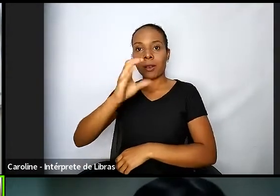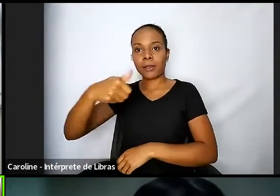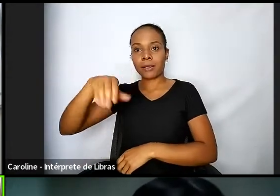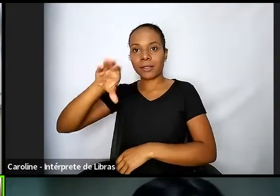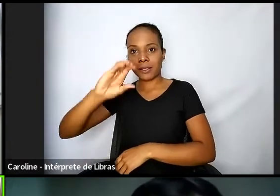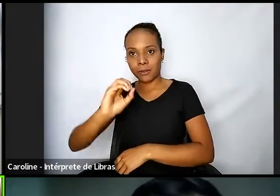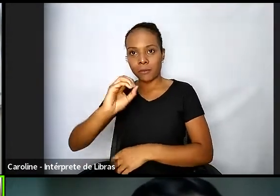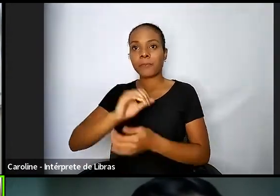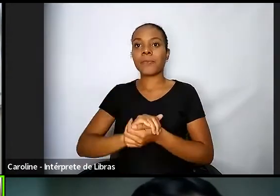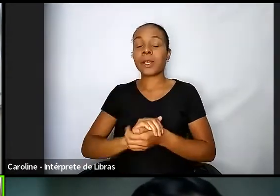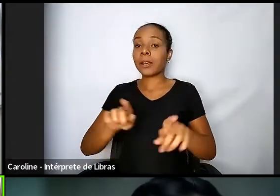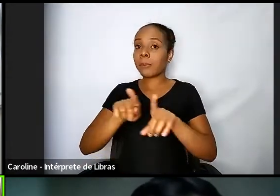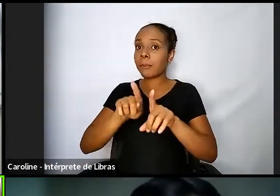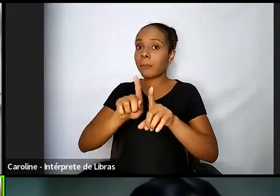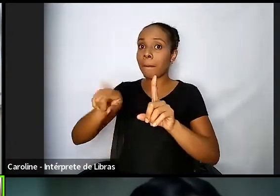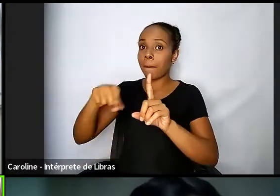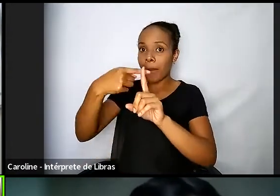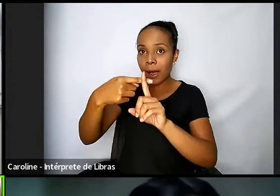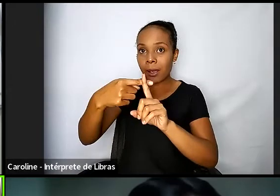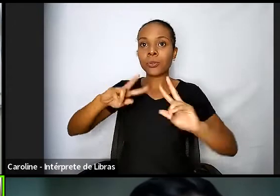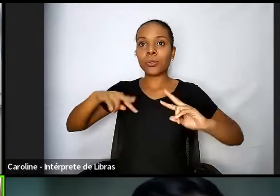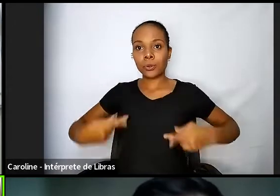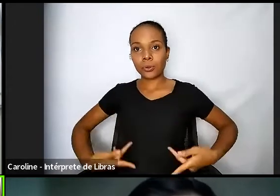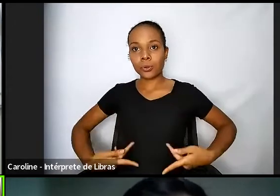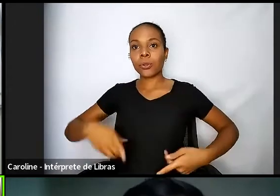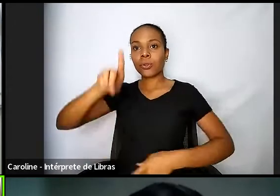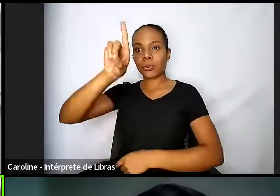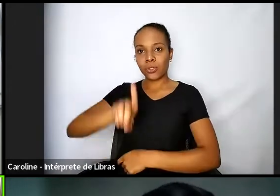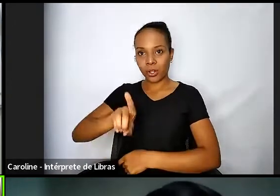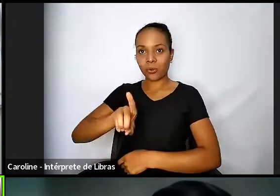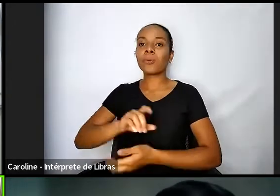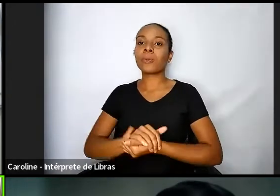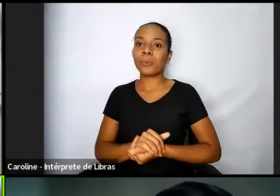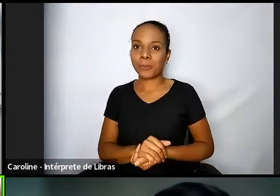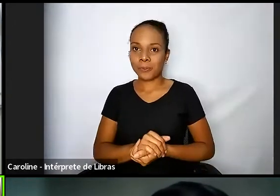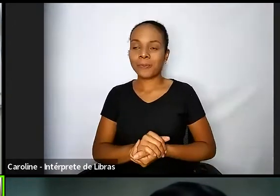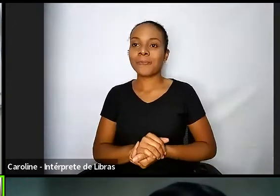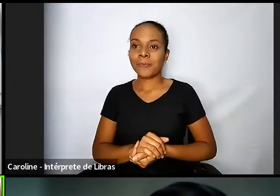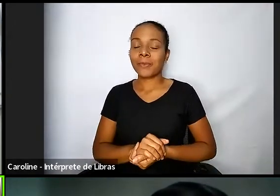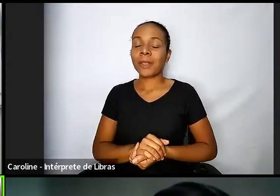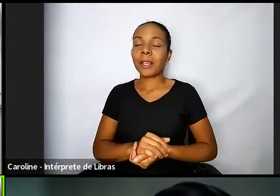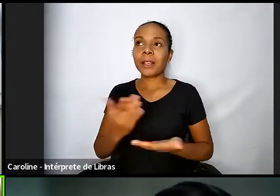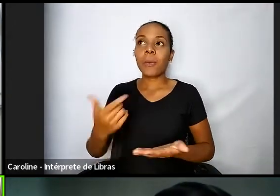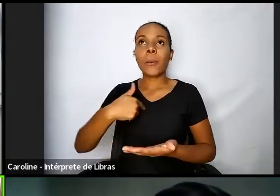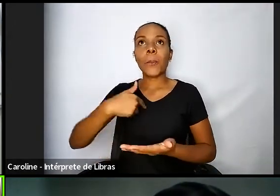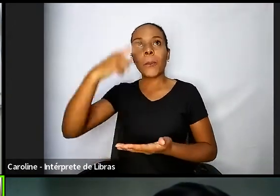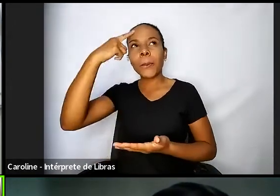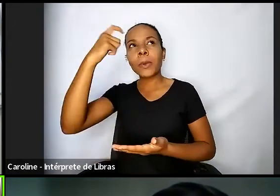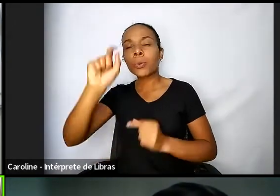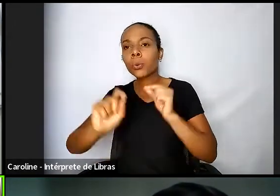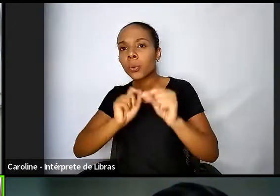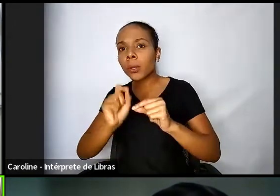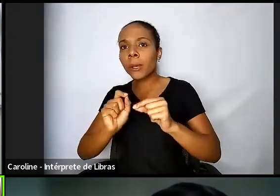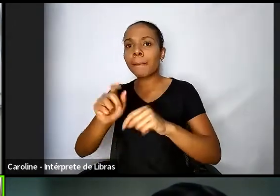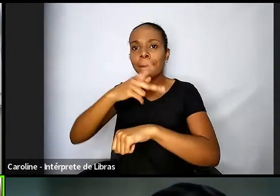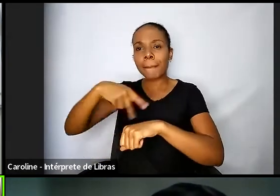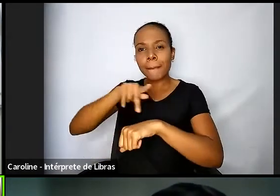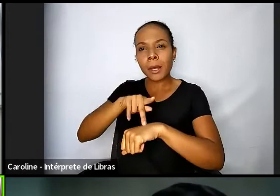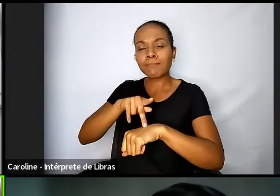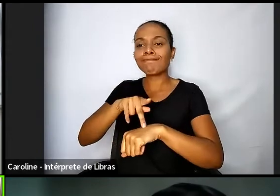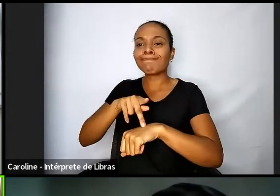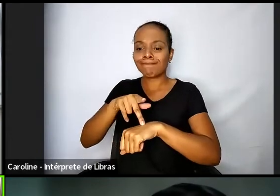direitos humanos né eu acredito que sobretudo num país como o nosso em que nós temos uma dificuldade